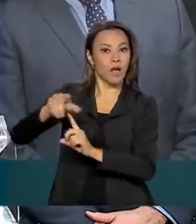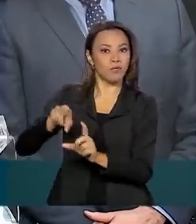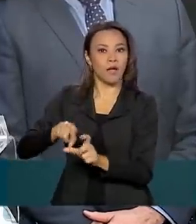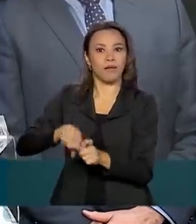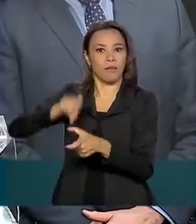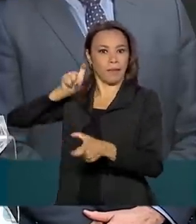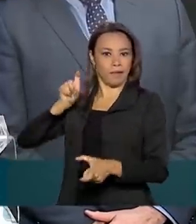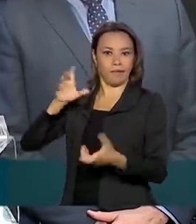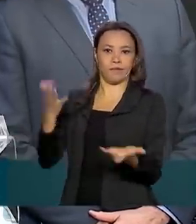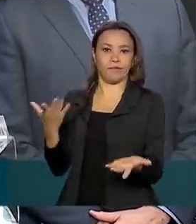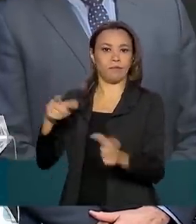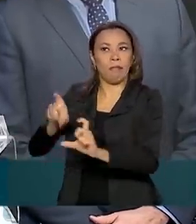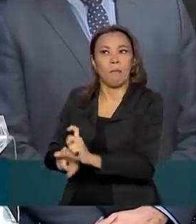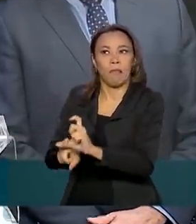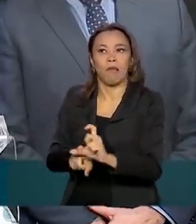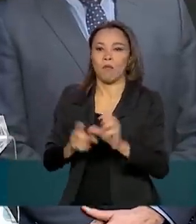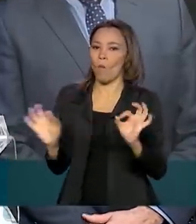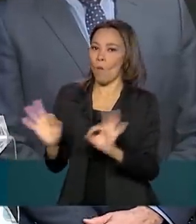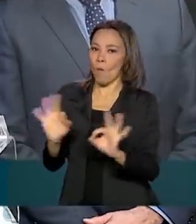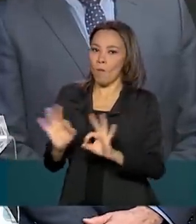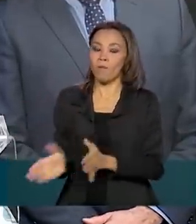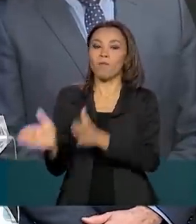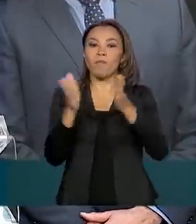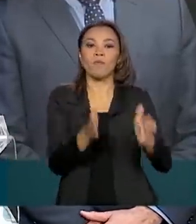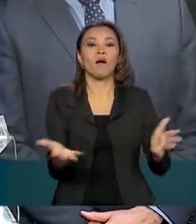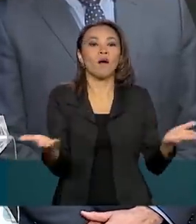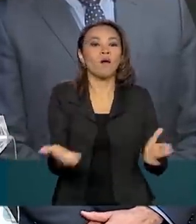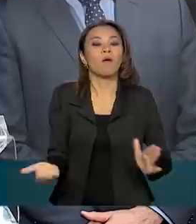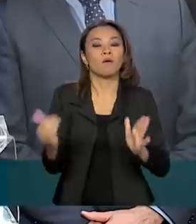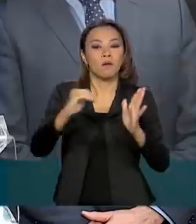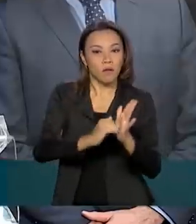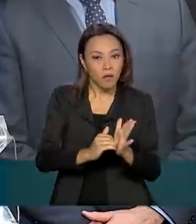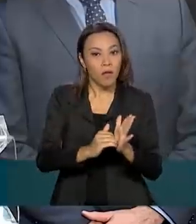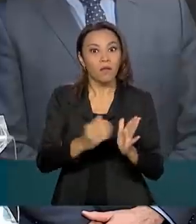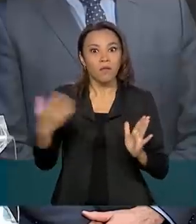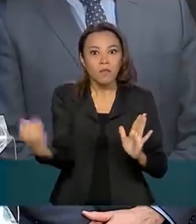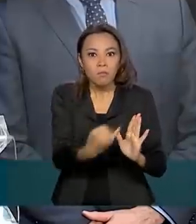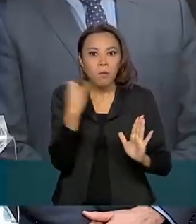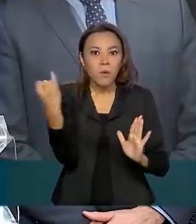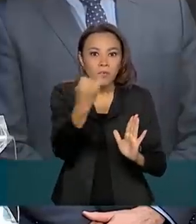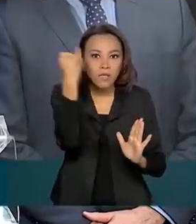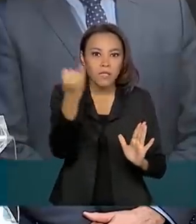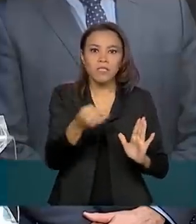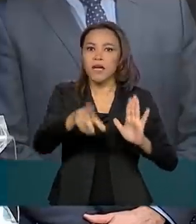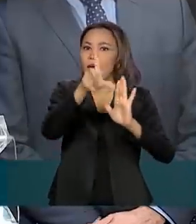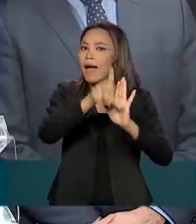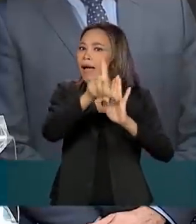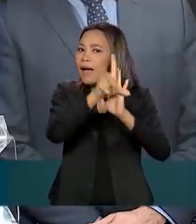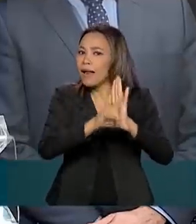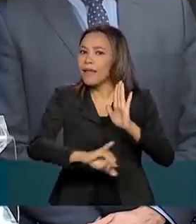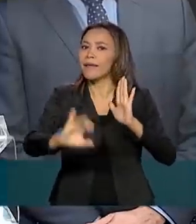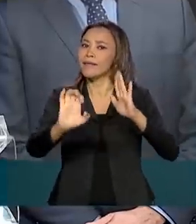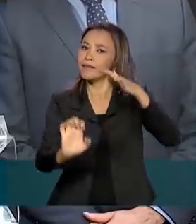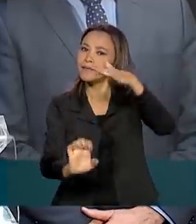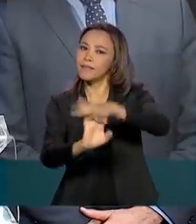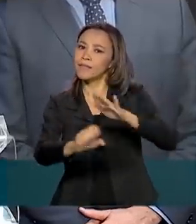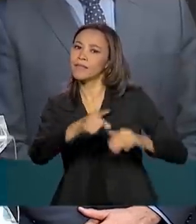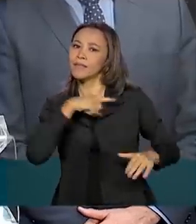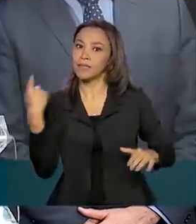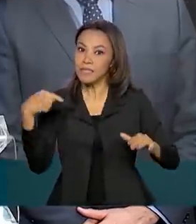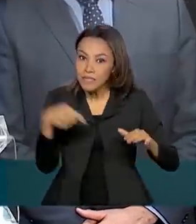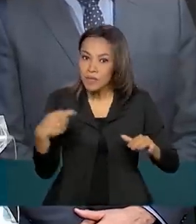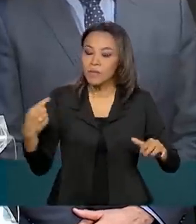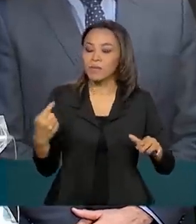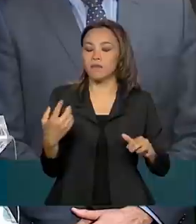agora o Senado, de novo, dá um passo importante com a lei de falências, ou seja, são reformas extraordinariamente importantes